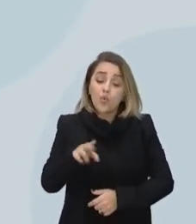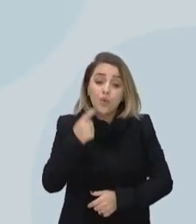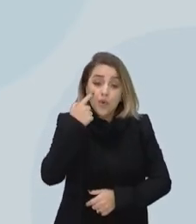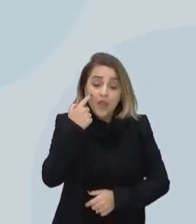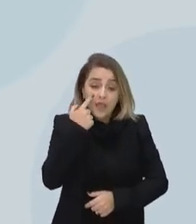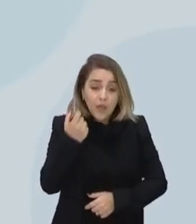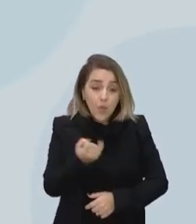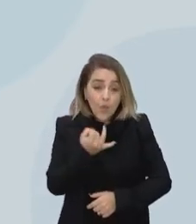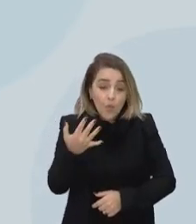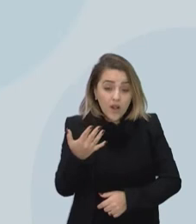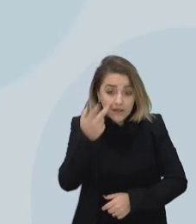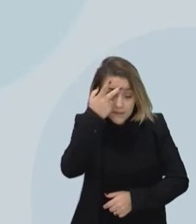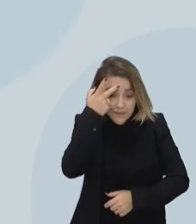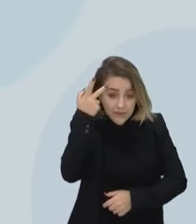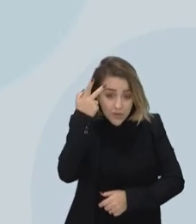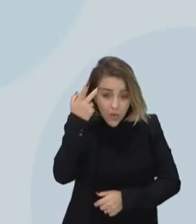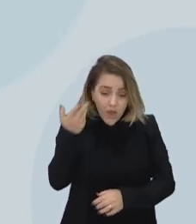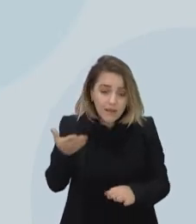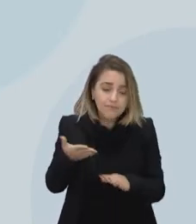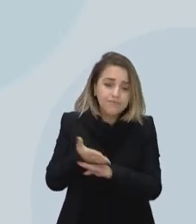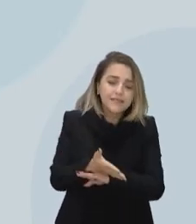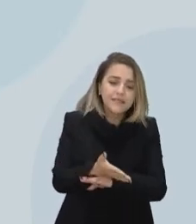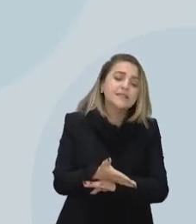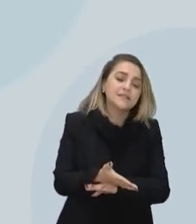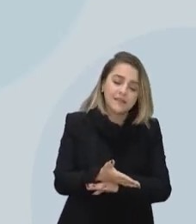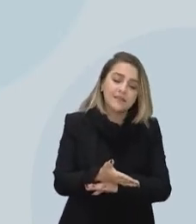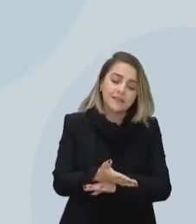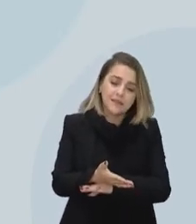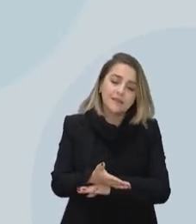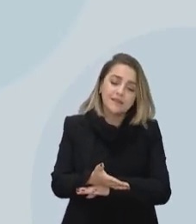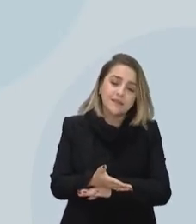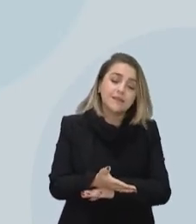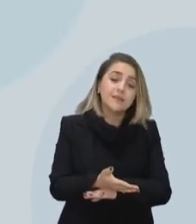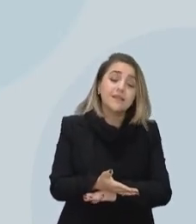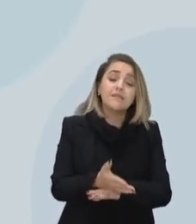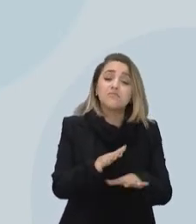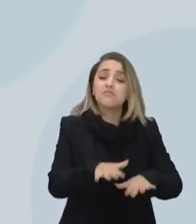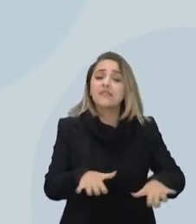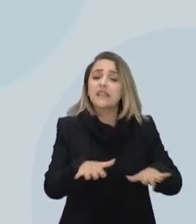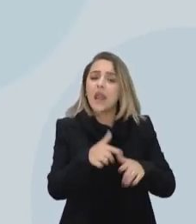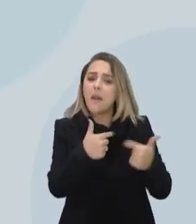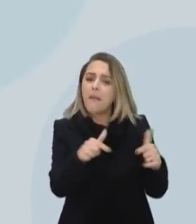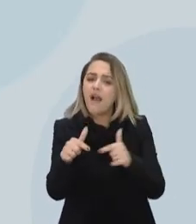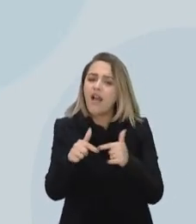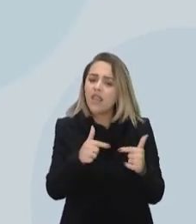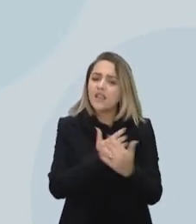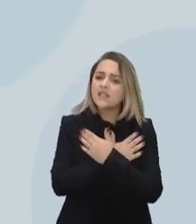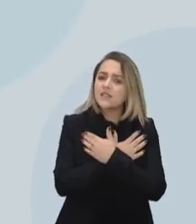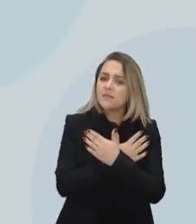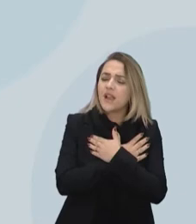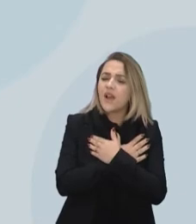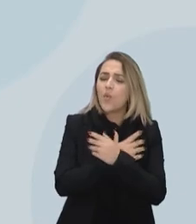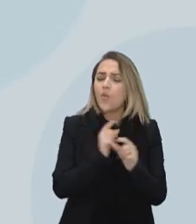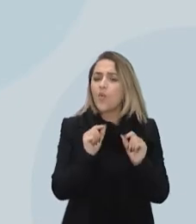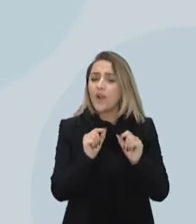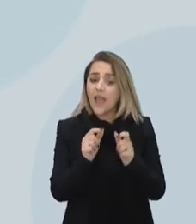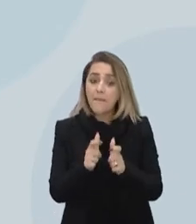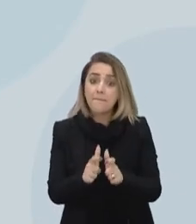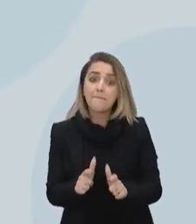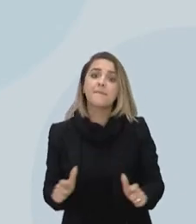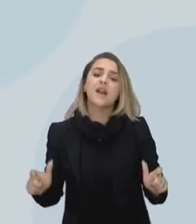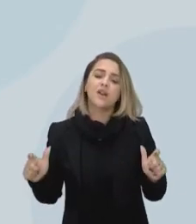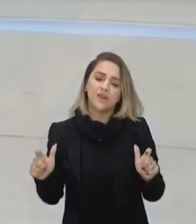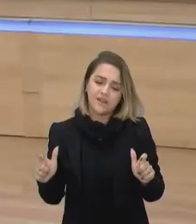as pessoas entram no mercado de trabalho, ou quando elas estão desempregadas, também há um predomínio das